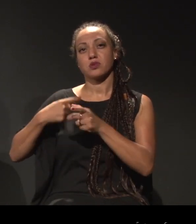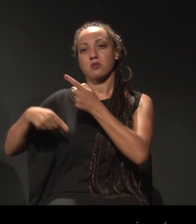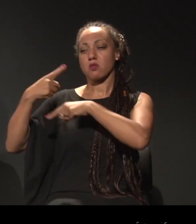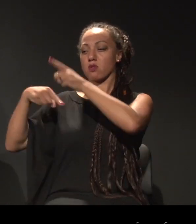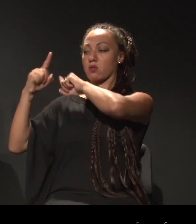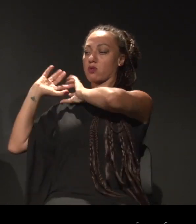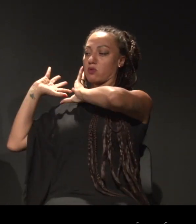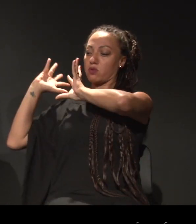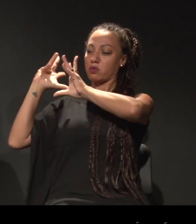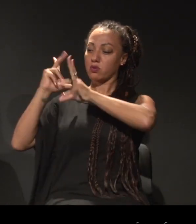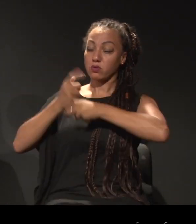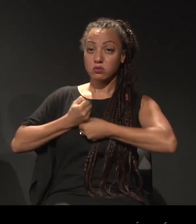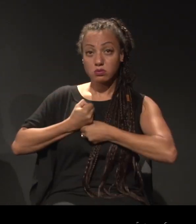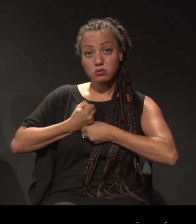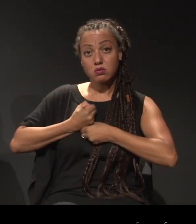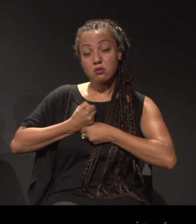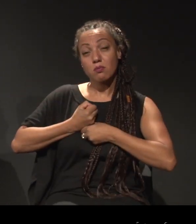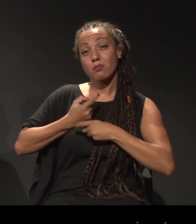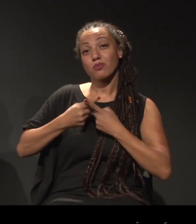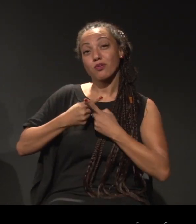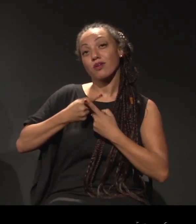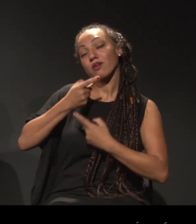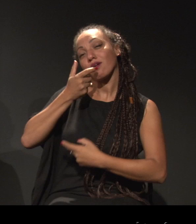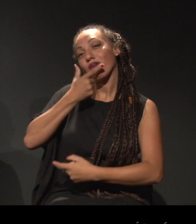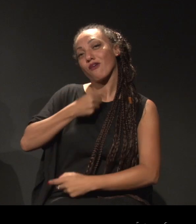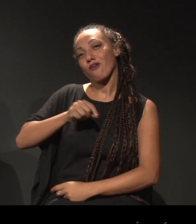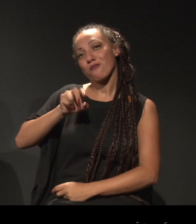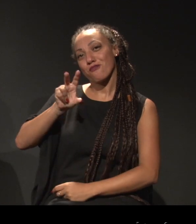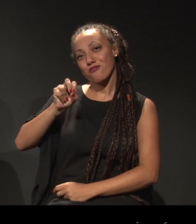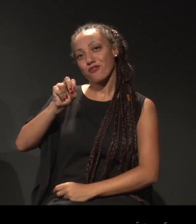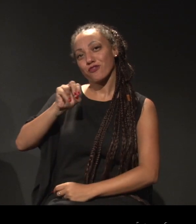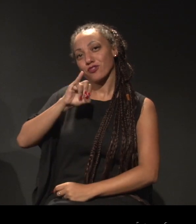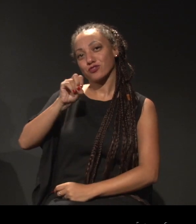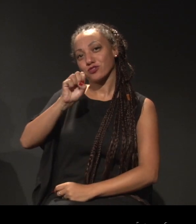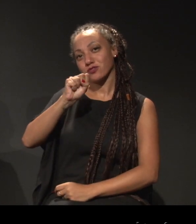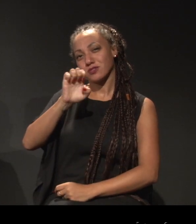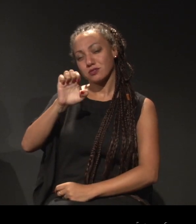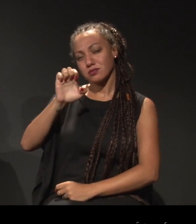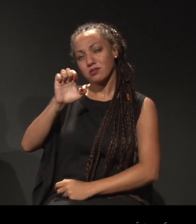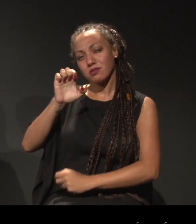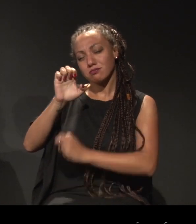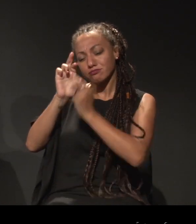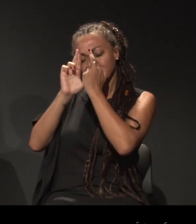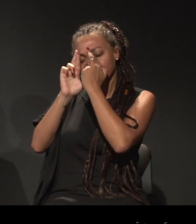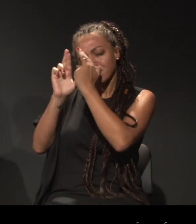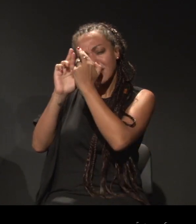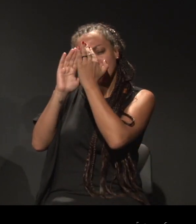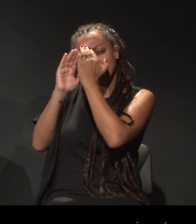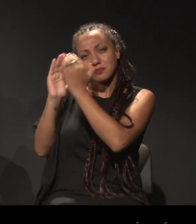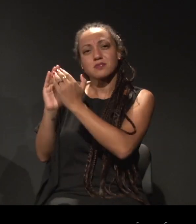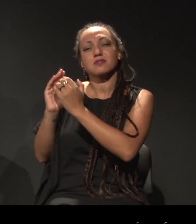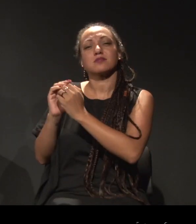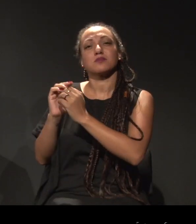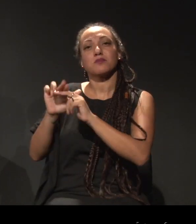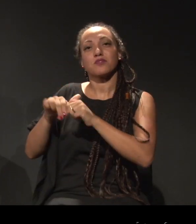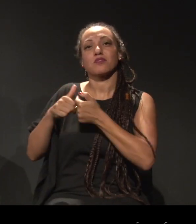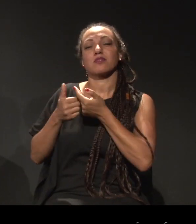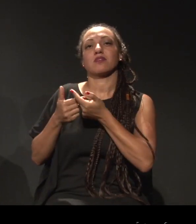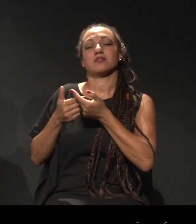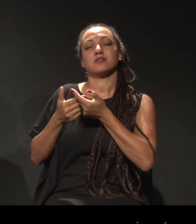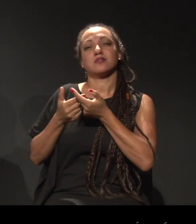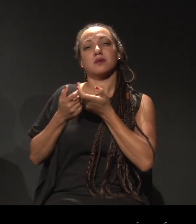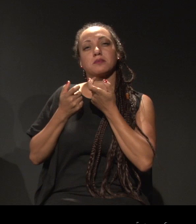respeitada do meu avô, do Sr. José, que era ligado às manifestações do